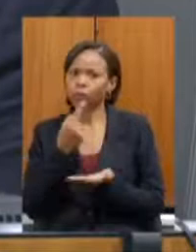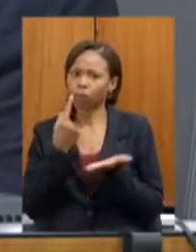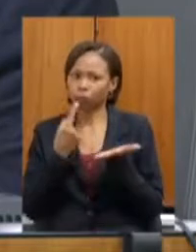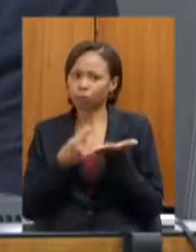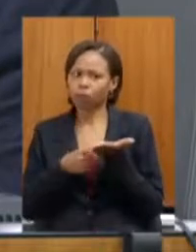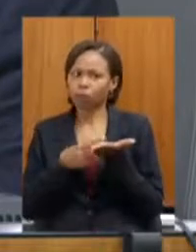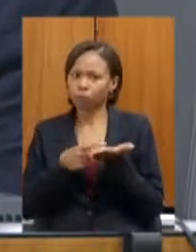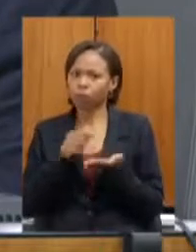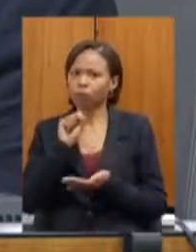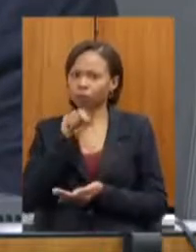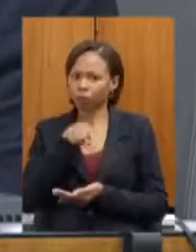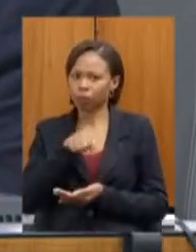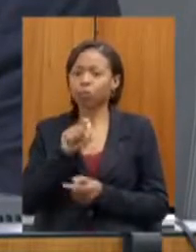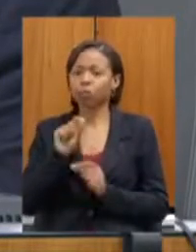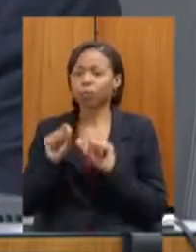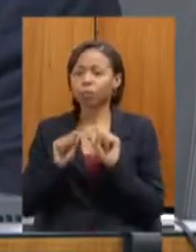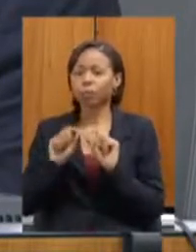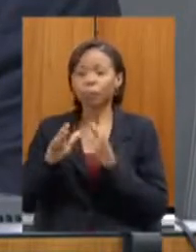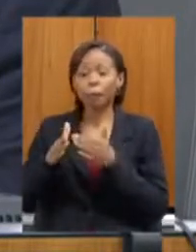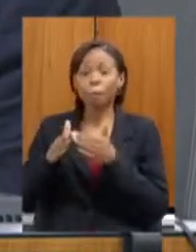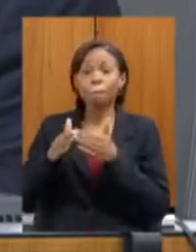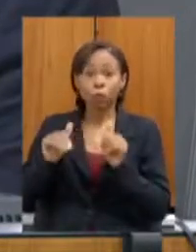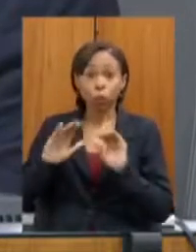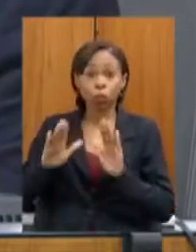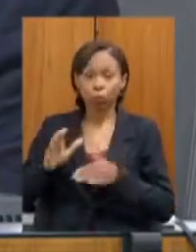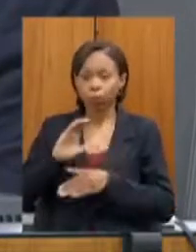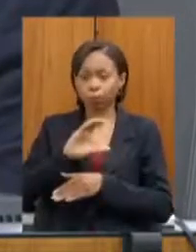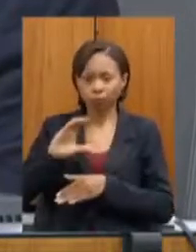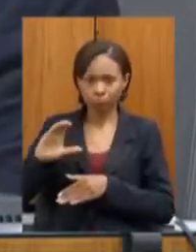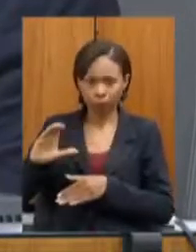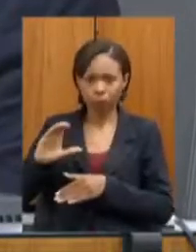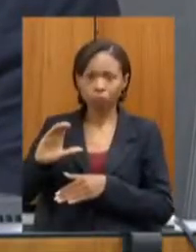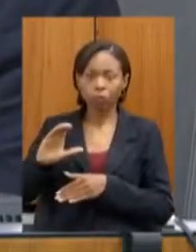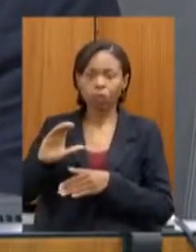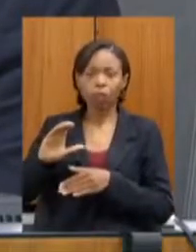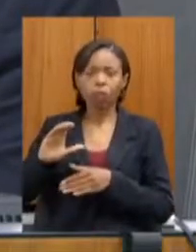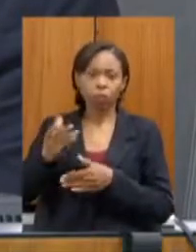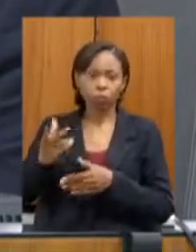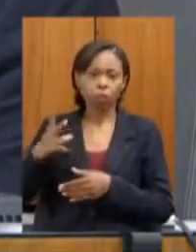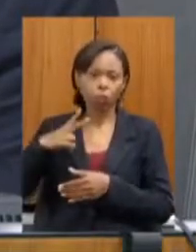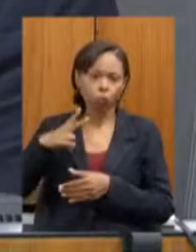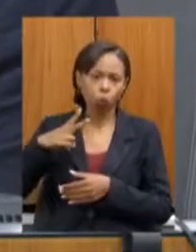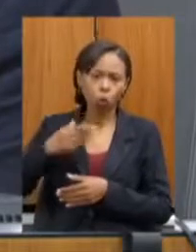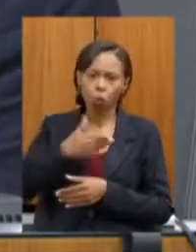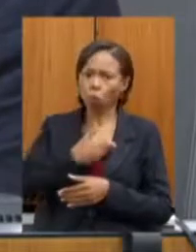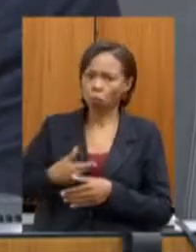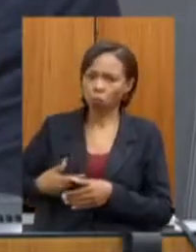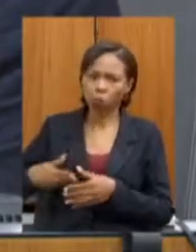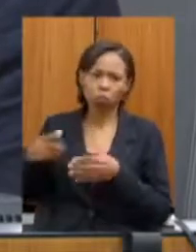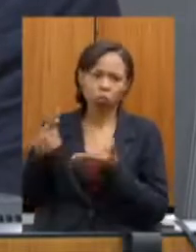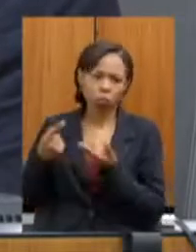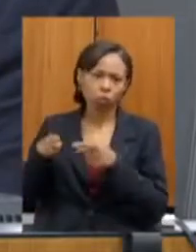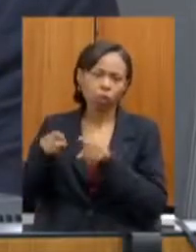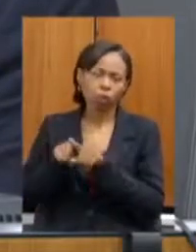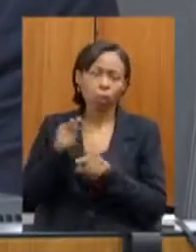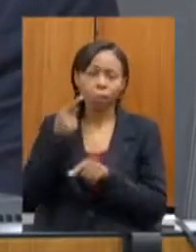inclusive já pedir aqui a nossa coordenadoria de parcerias público-privadas para que avalie o cronograma